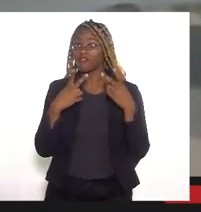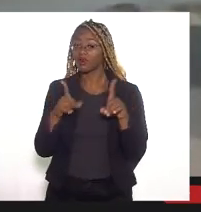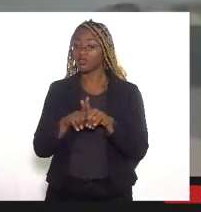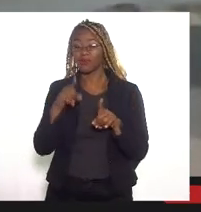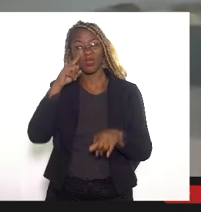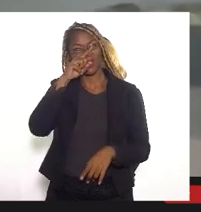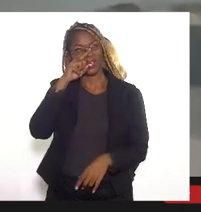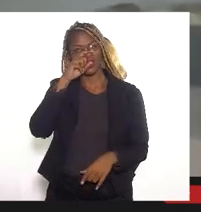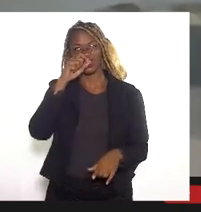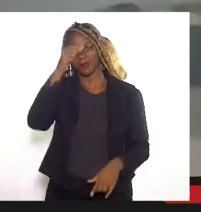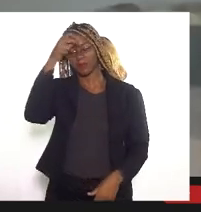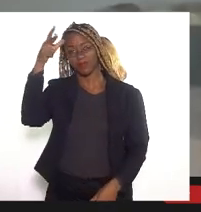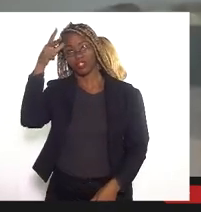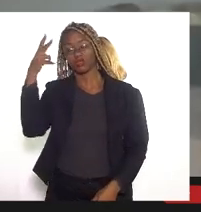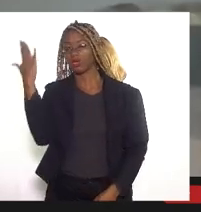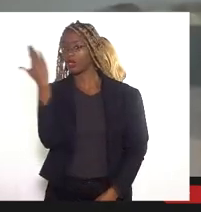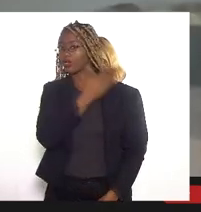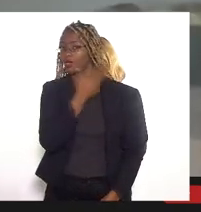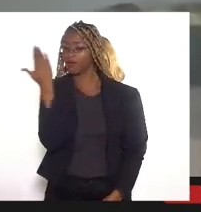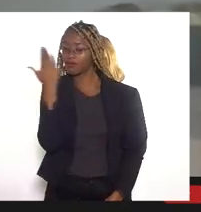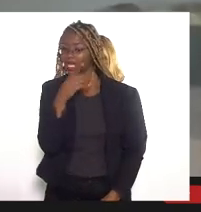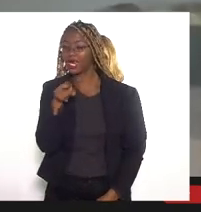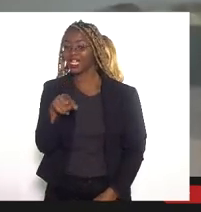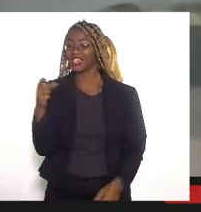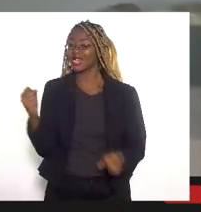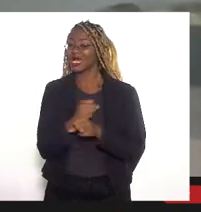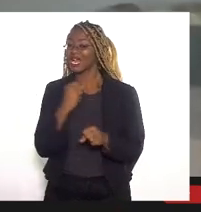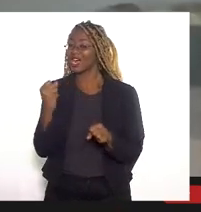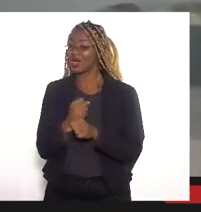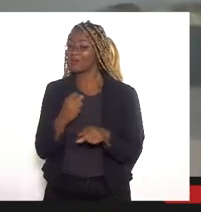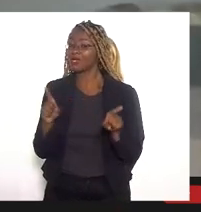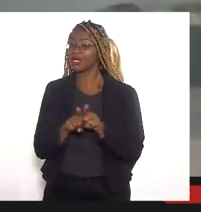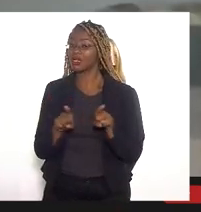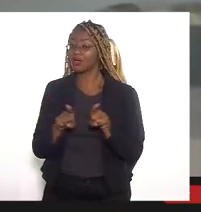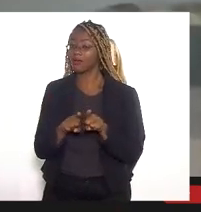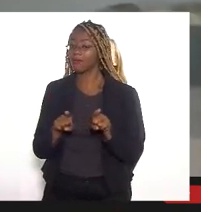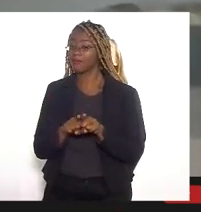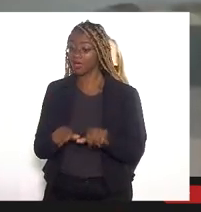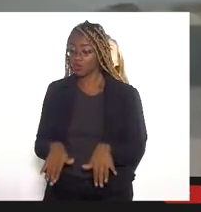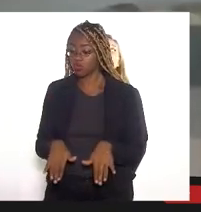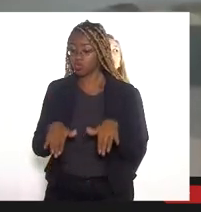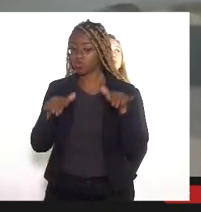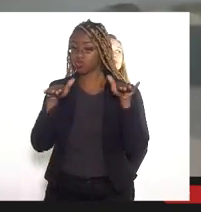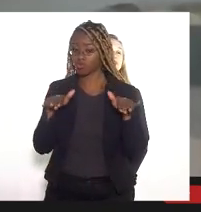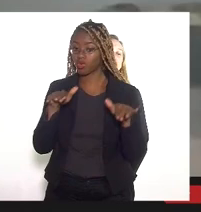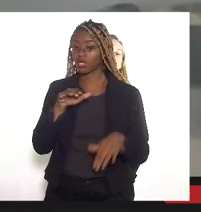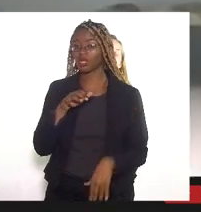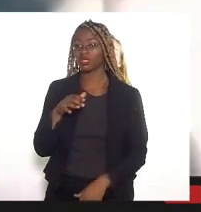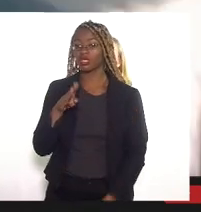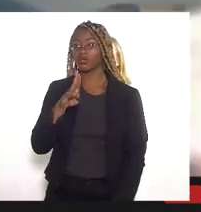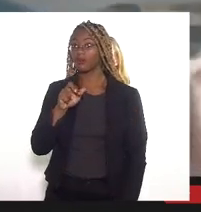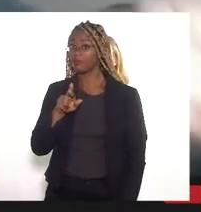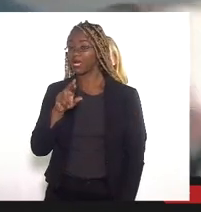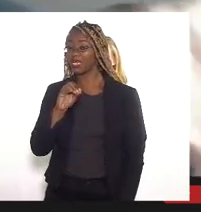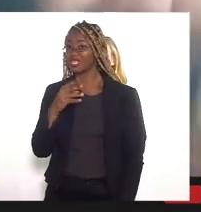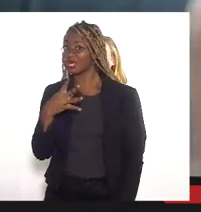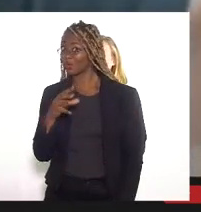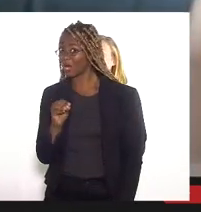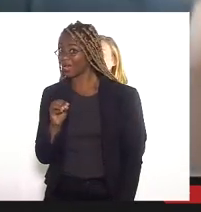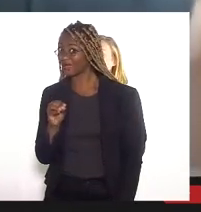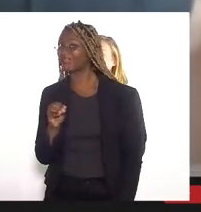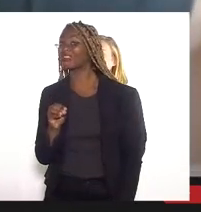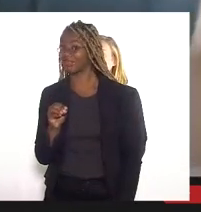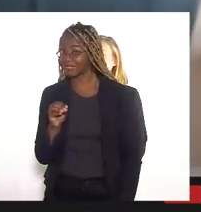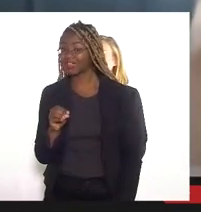risco que a prefeitura não está vendo. Essa obra pode gerar inundação da Washington Luiz, que ninguém falou até agora. Se vocês forem